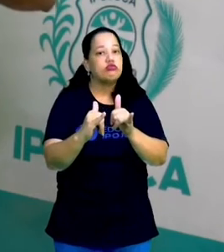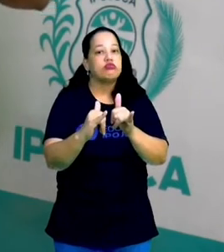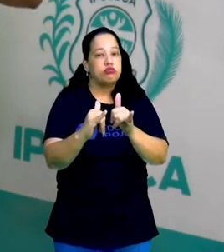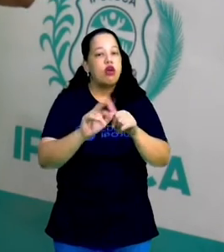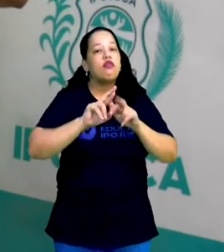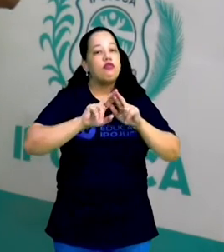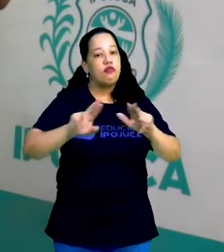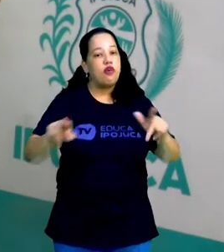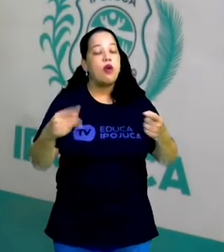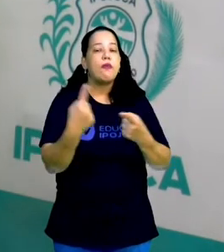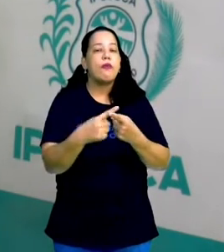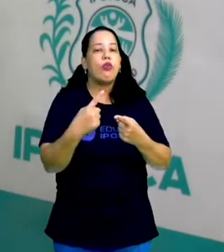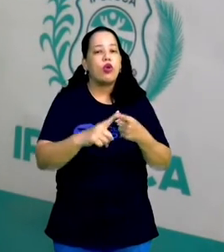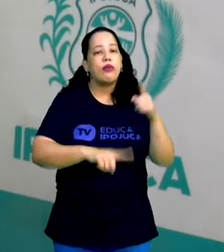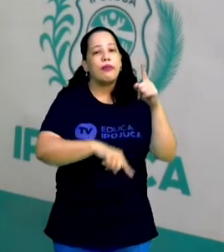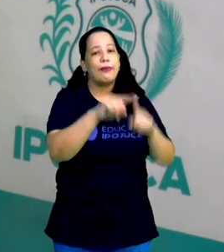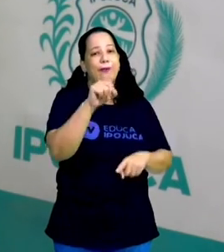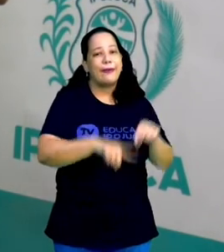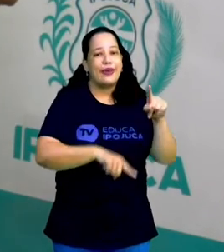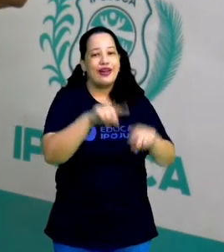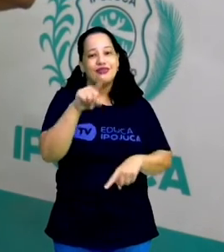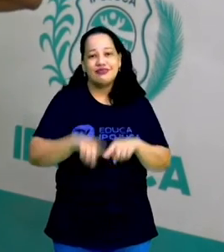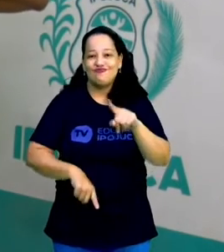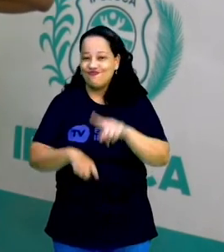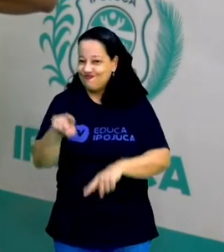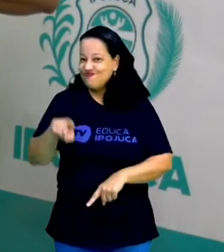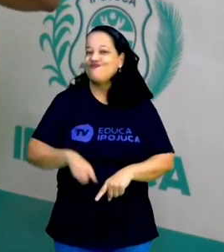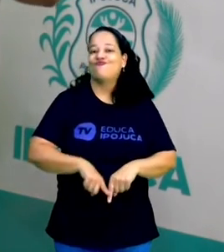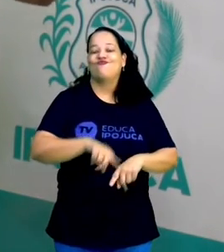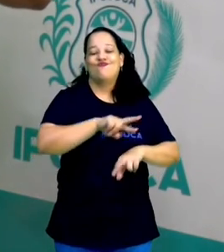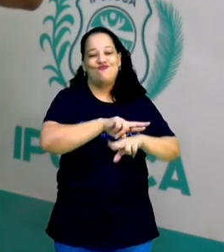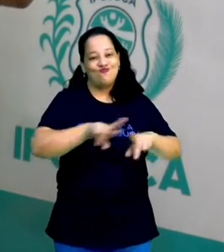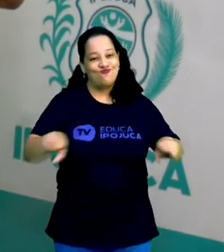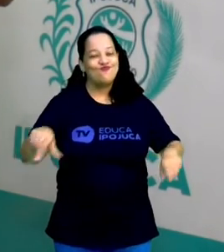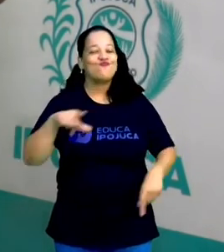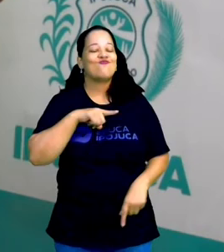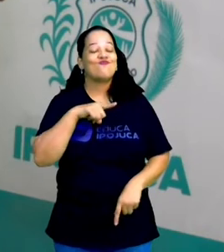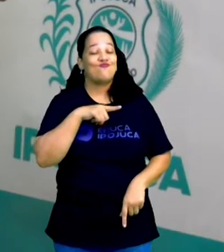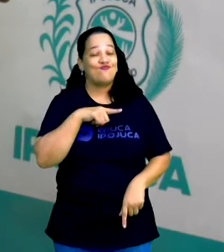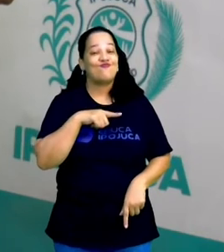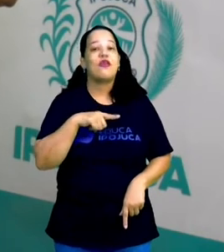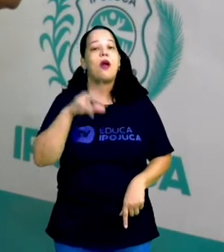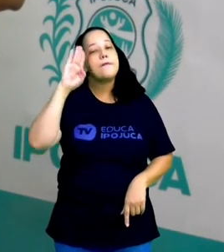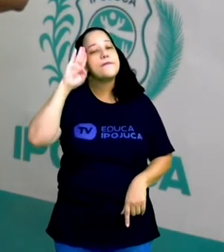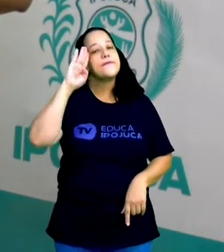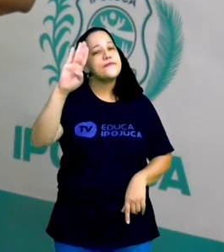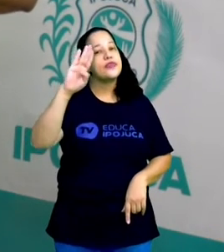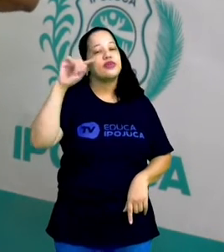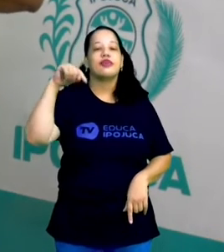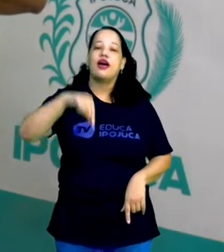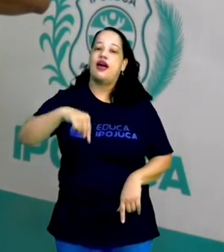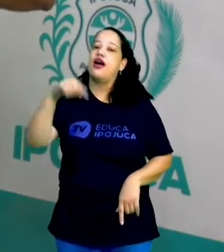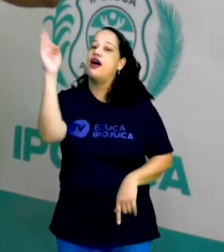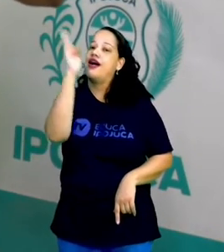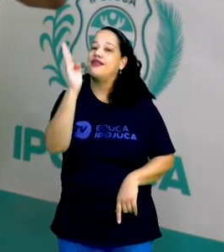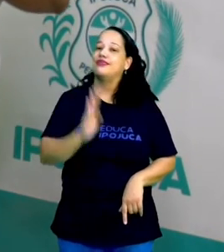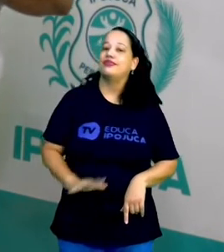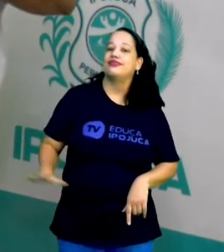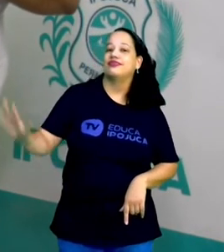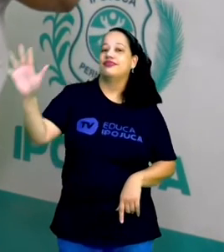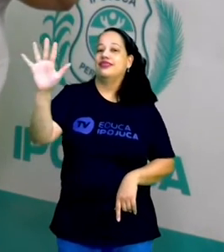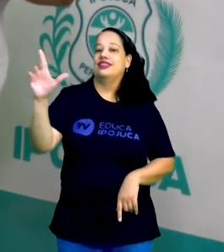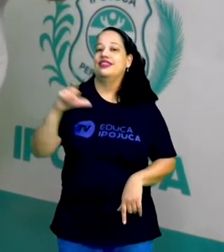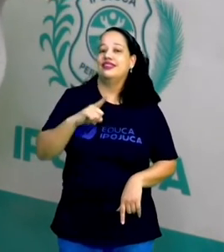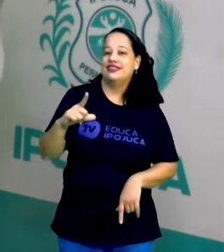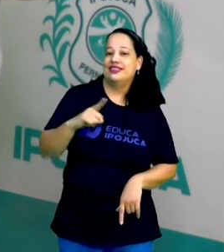recursos naturais que a gente tem nessa porção do continente, principalmente no nosso país, o Brasil, que